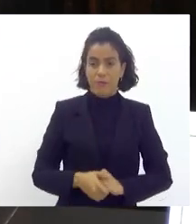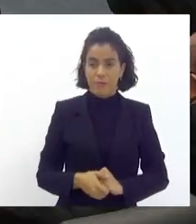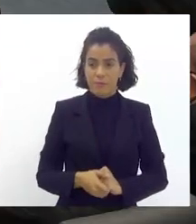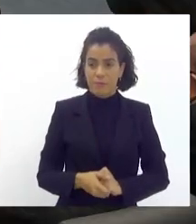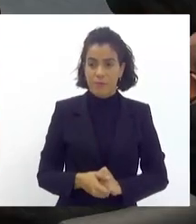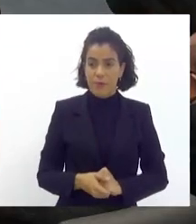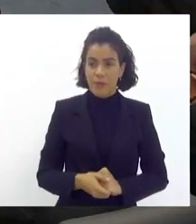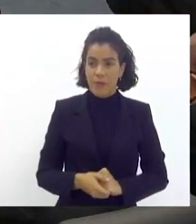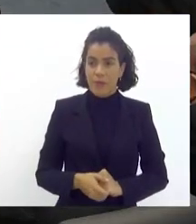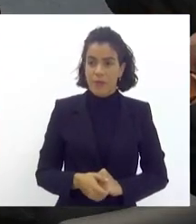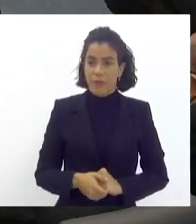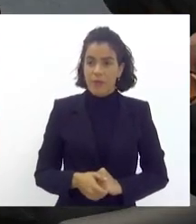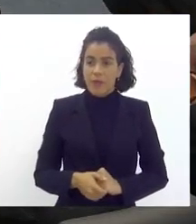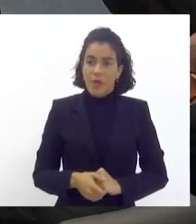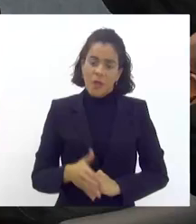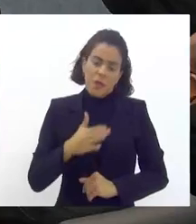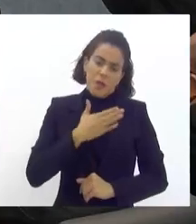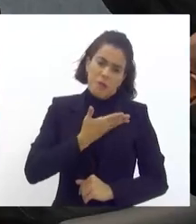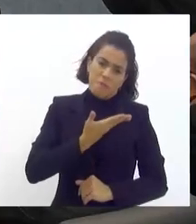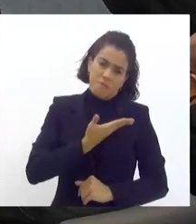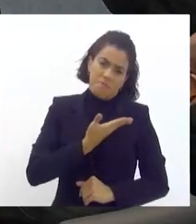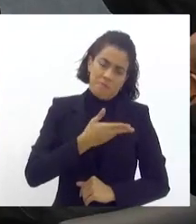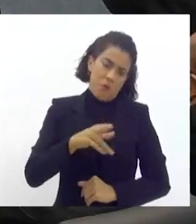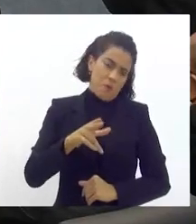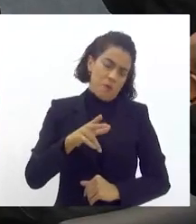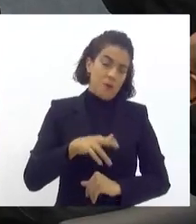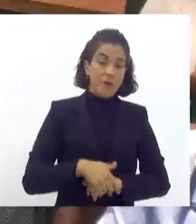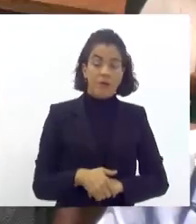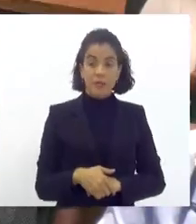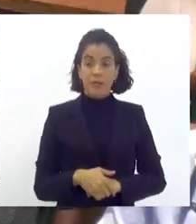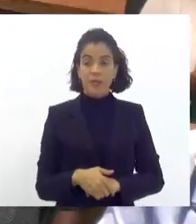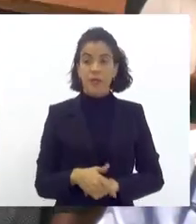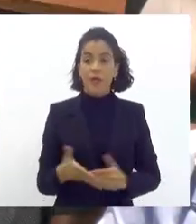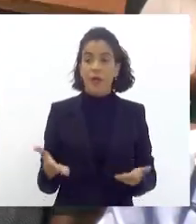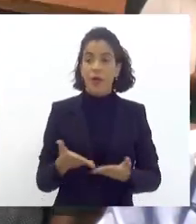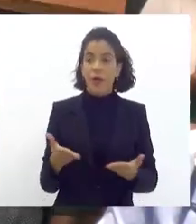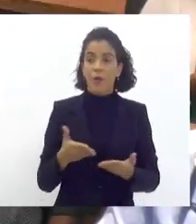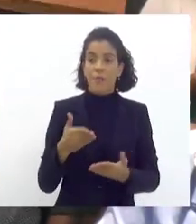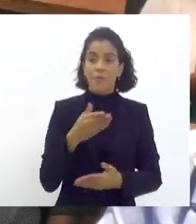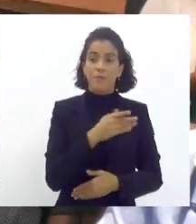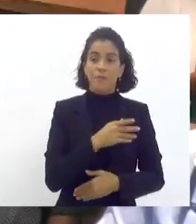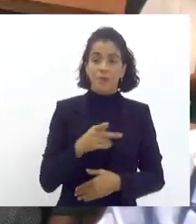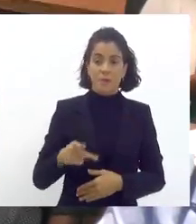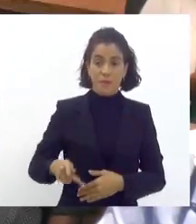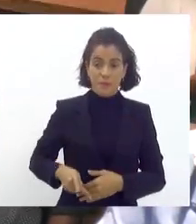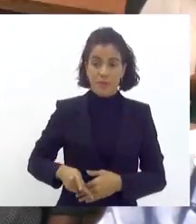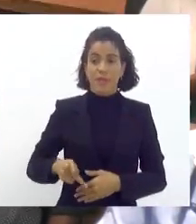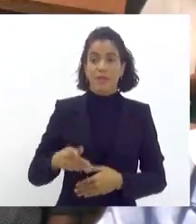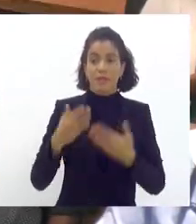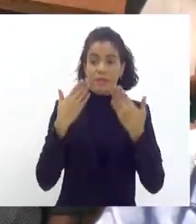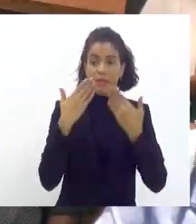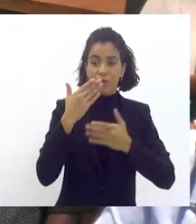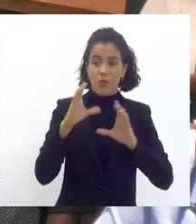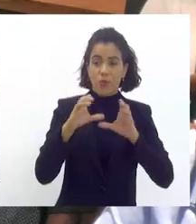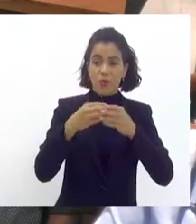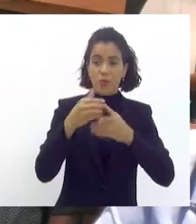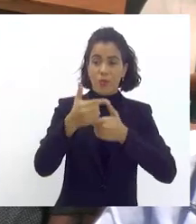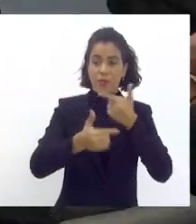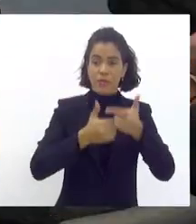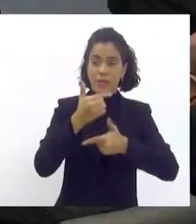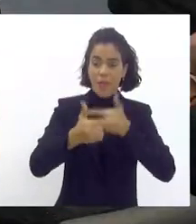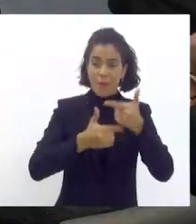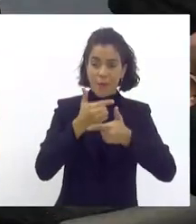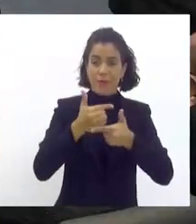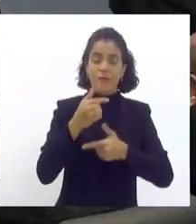obrigado meu irmão passar a palavra para a presidente da frente parlamentar do samba e do carnaval do Rio de Janeiro